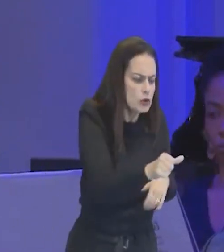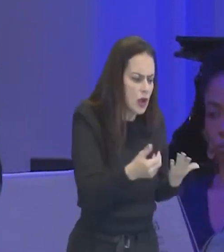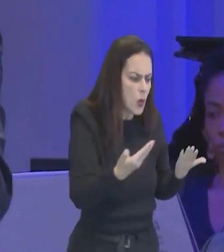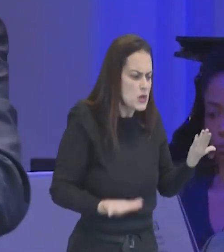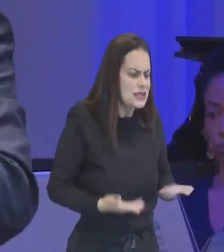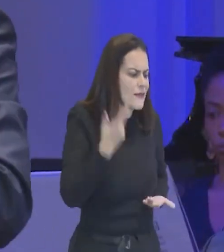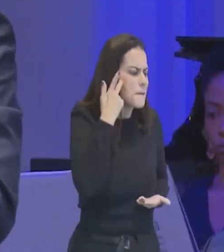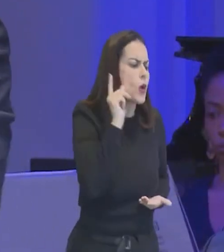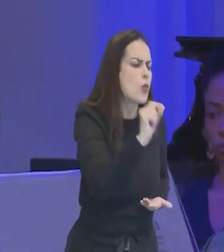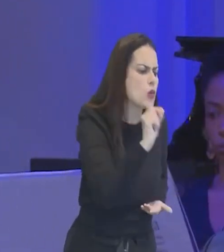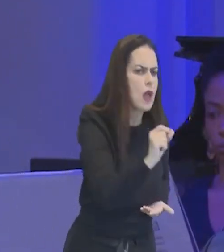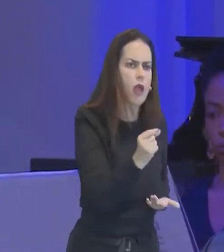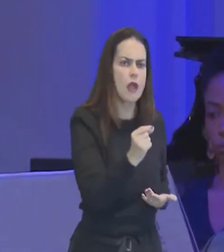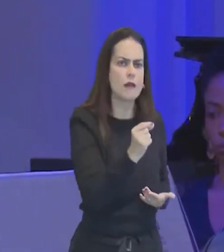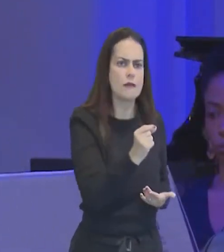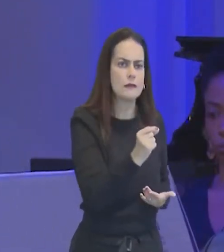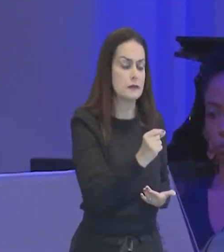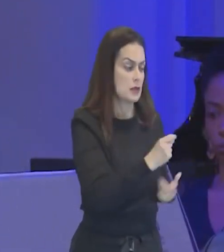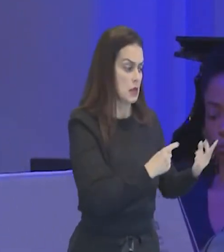função?